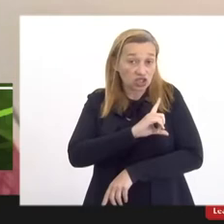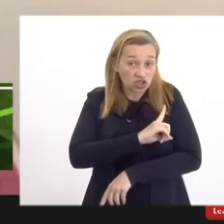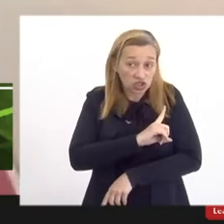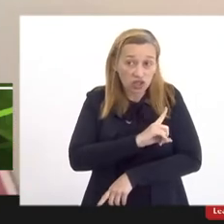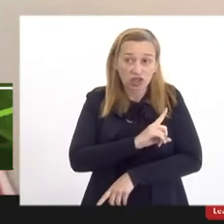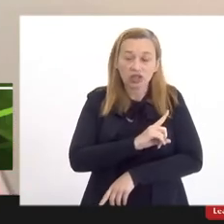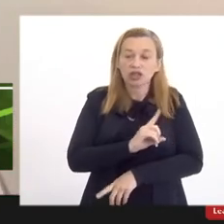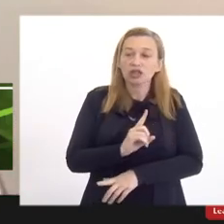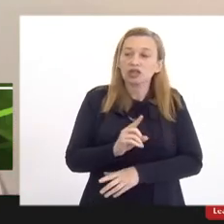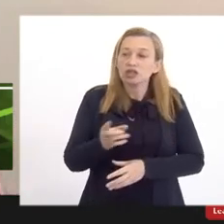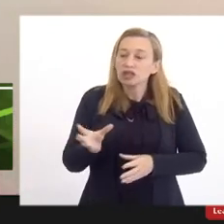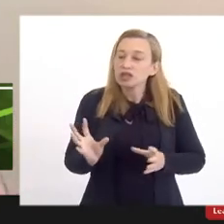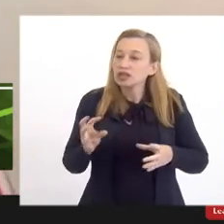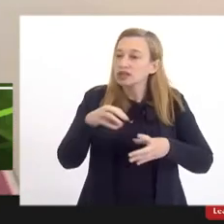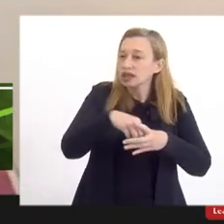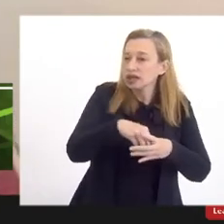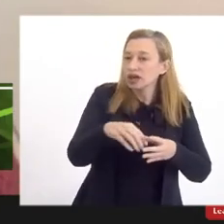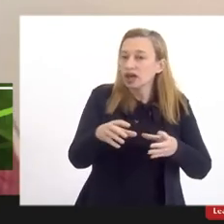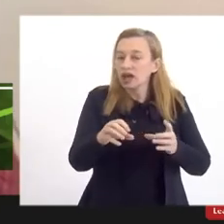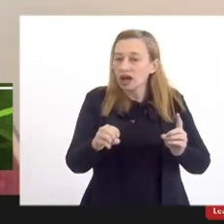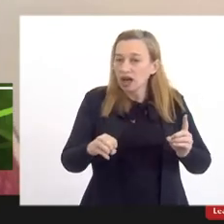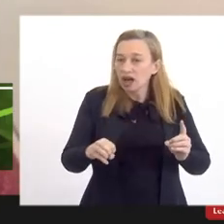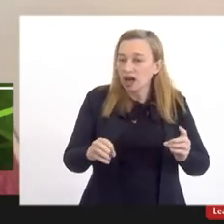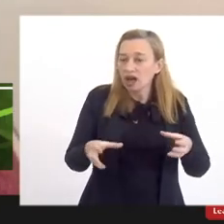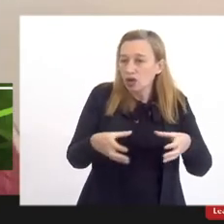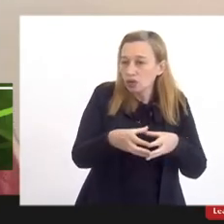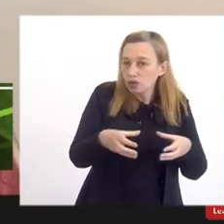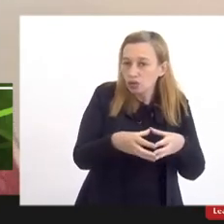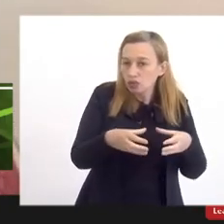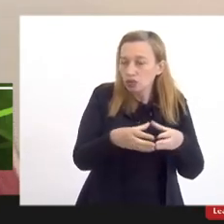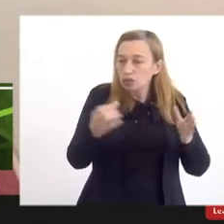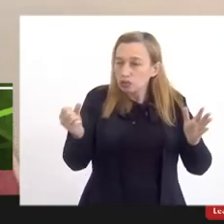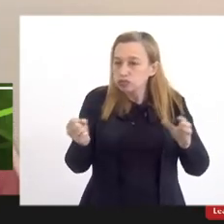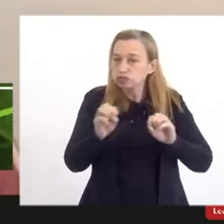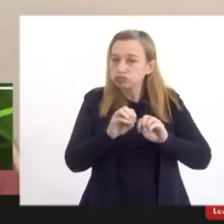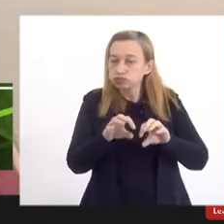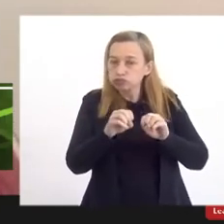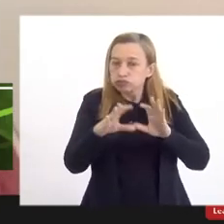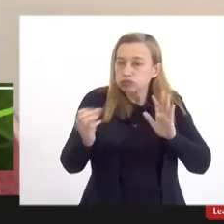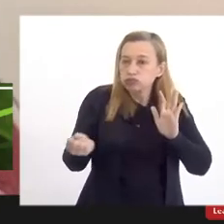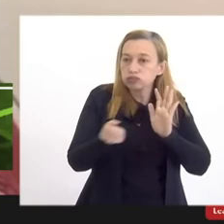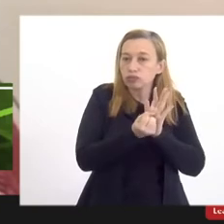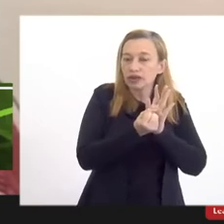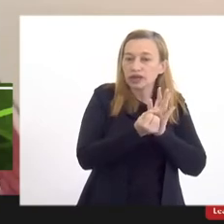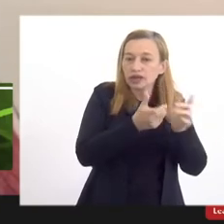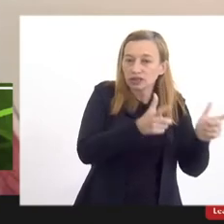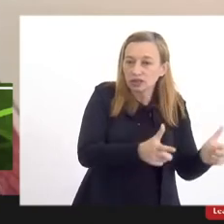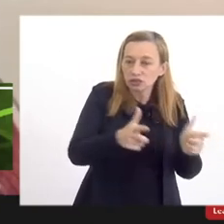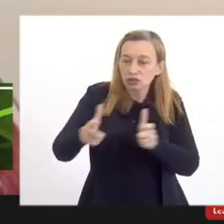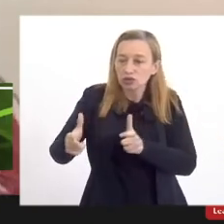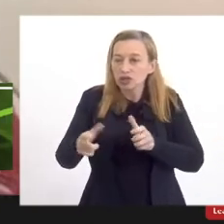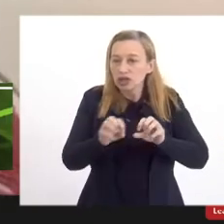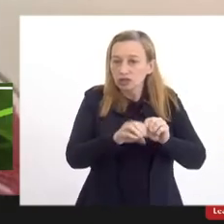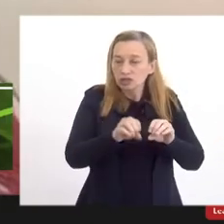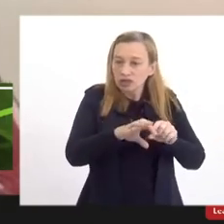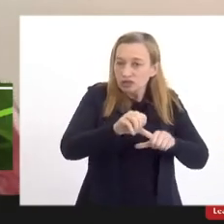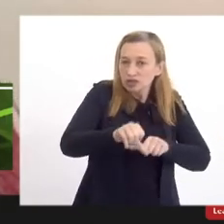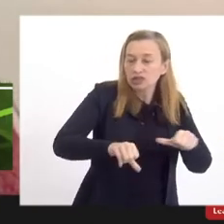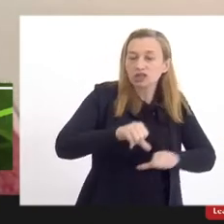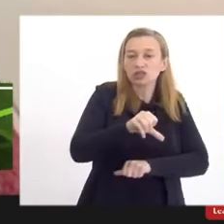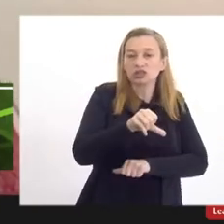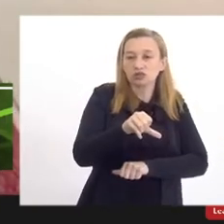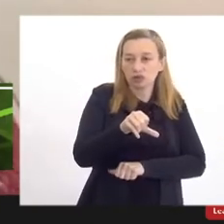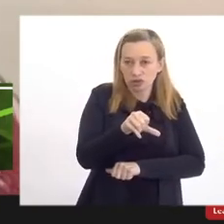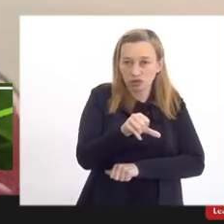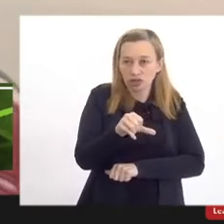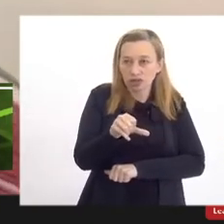adensar a comunidade em ter a educação que é a marca desses dois campos como educação que transforma aqueles que